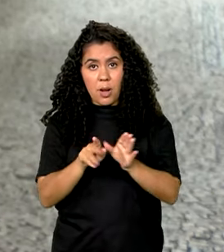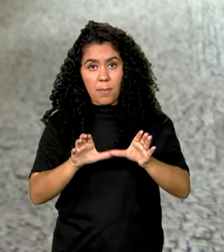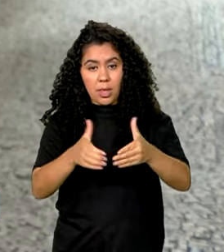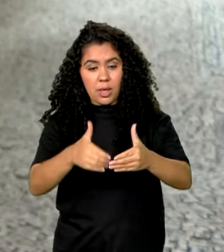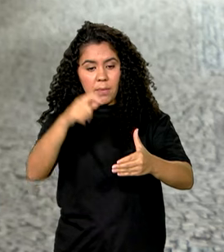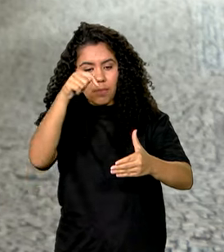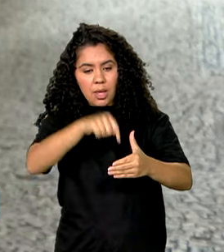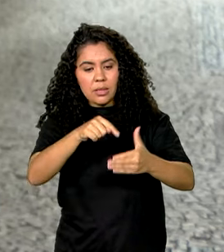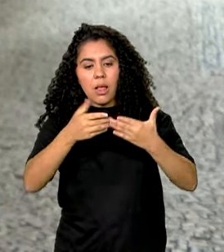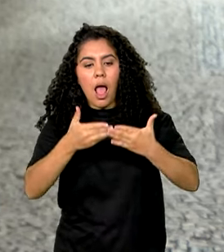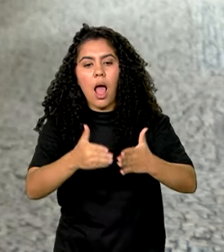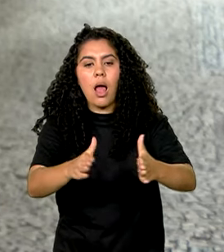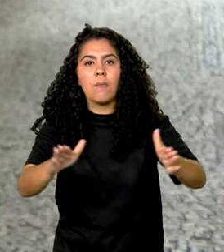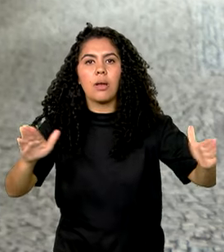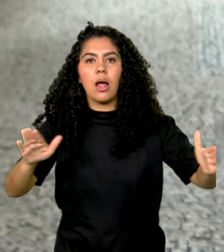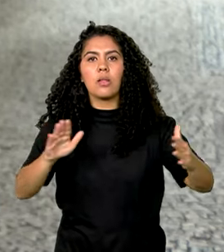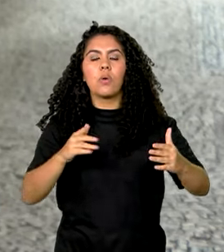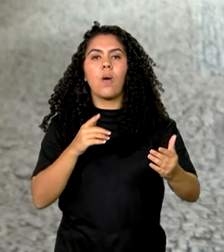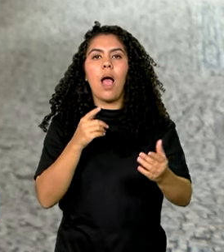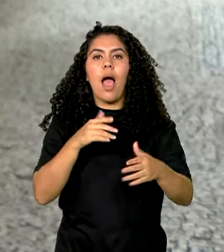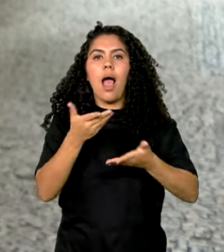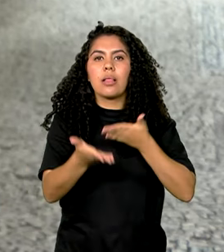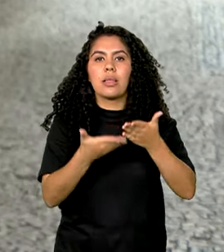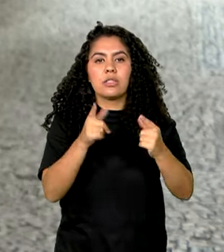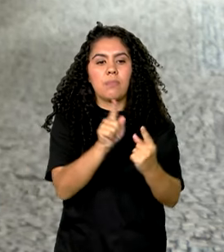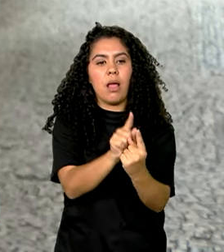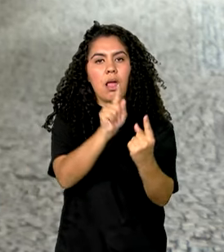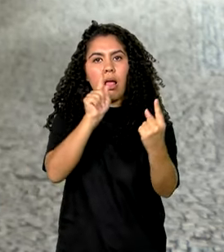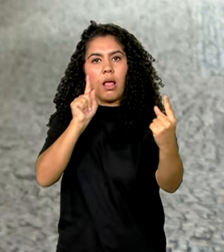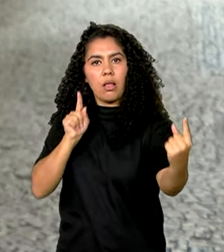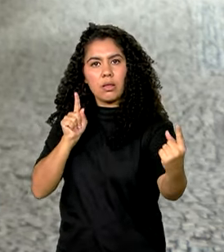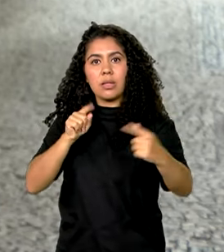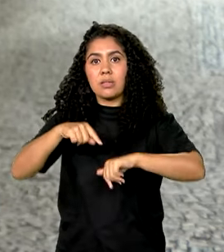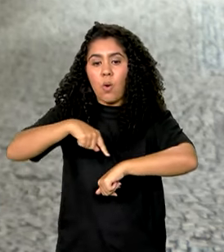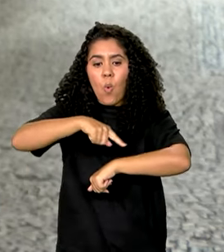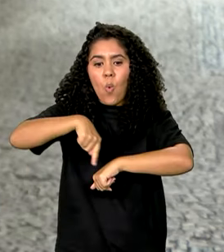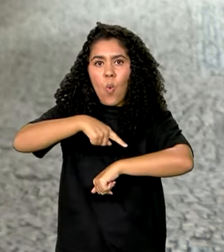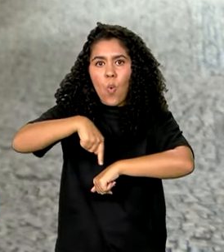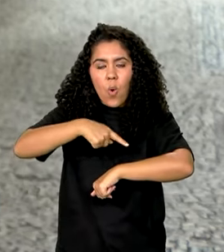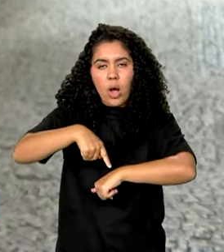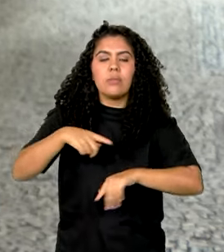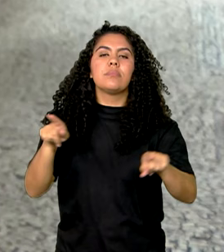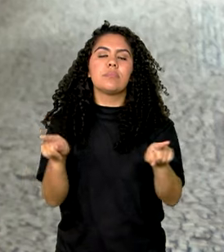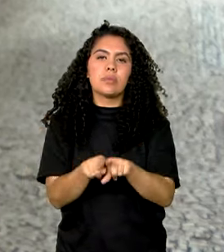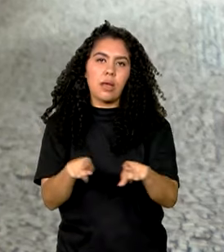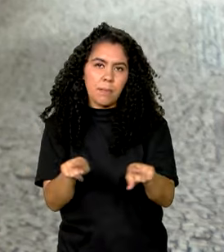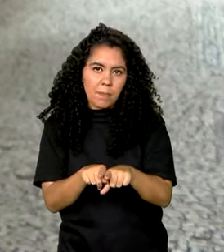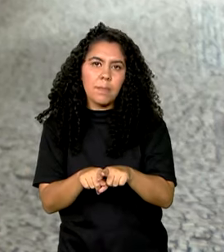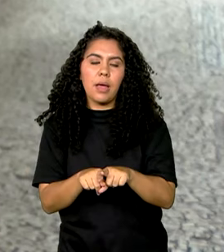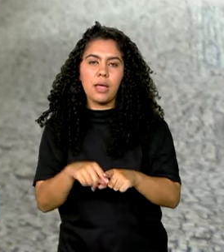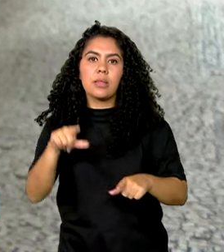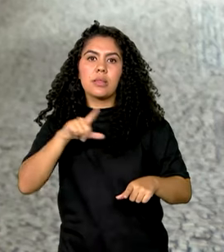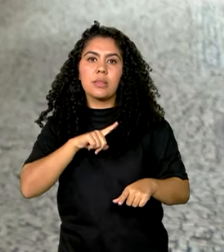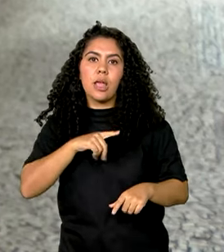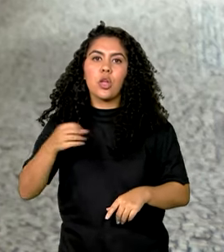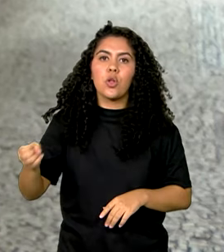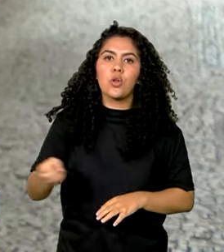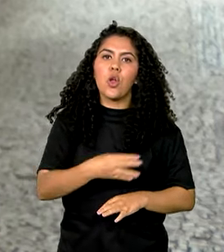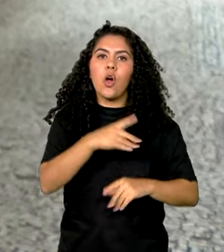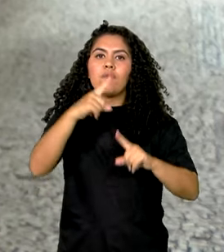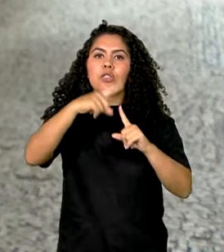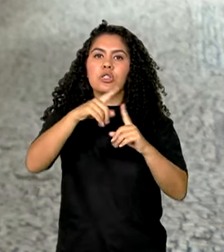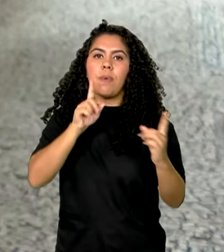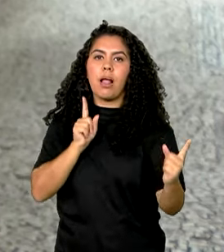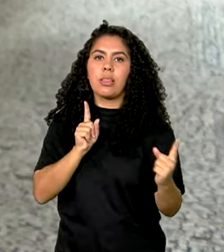ampliado com atendimento remoto e carga horária maior. Também foram incluídas novas especialidades médicas